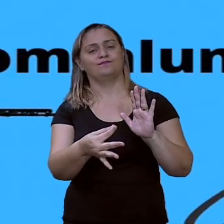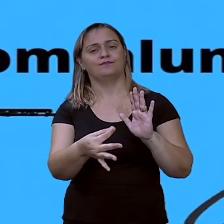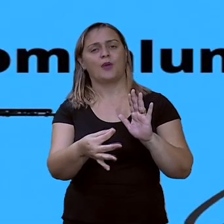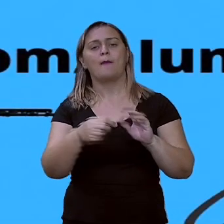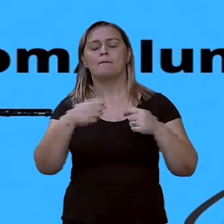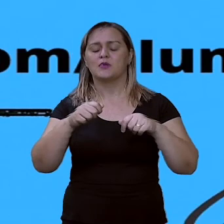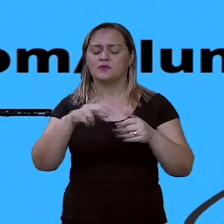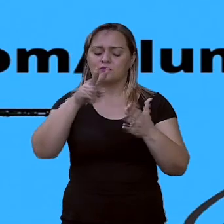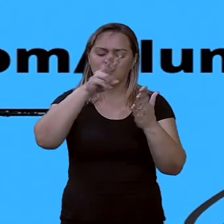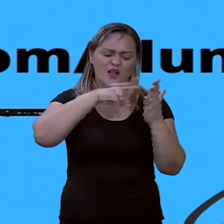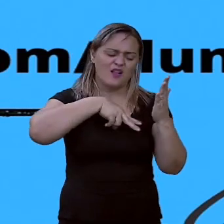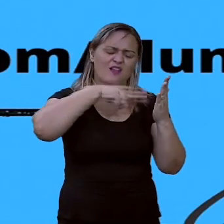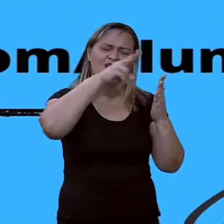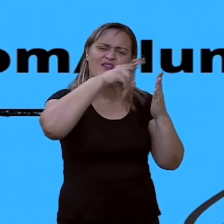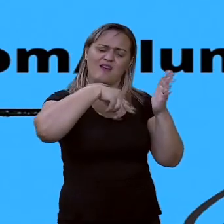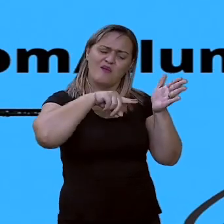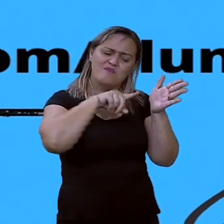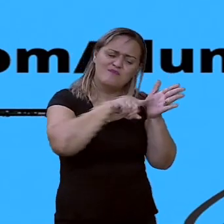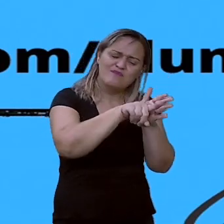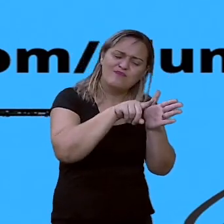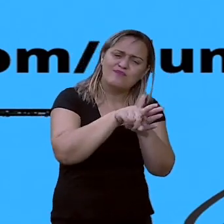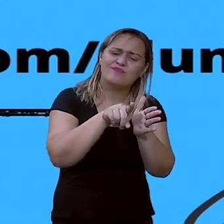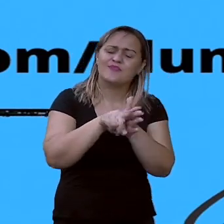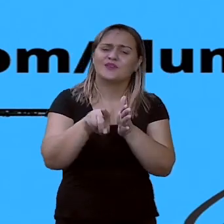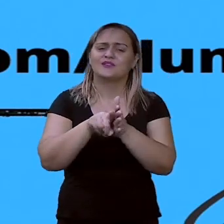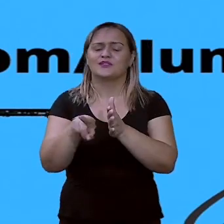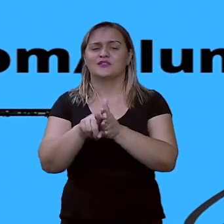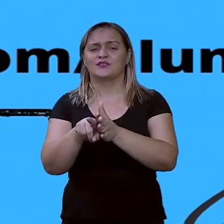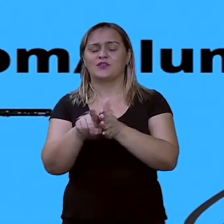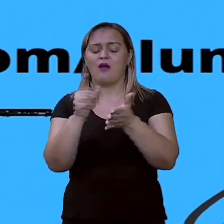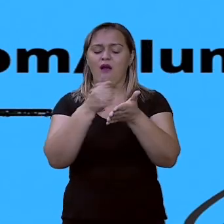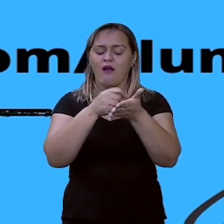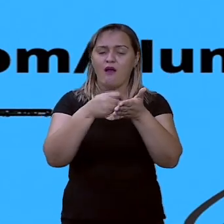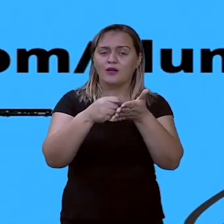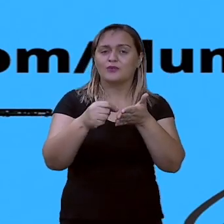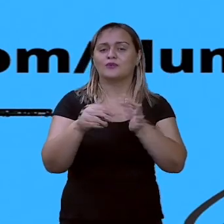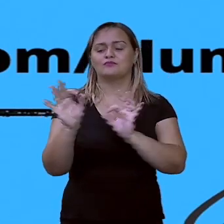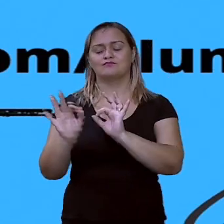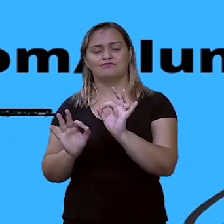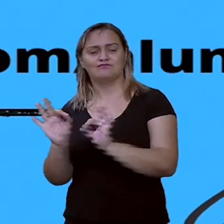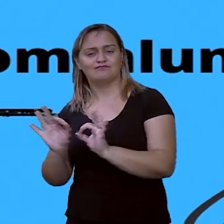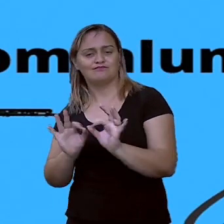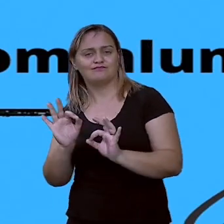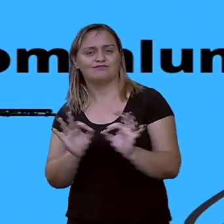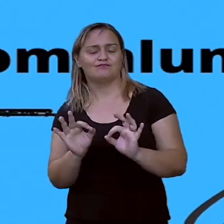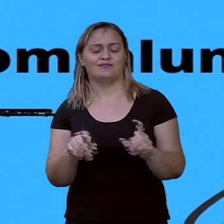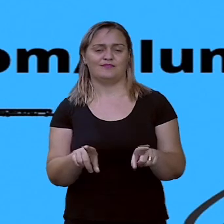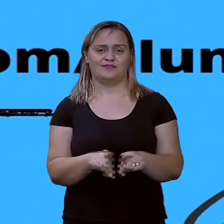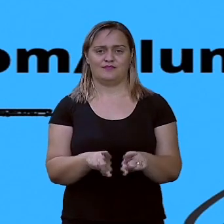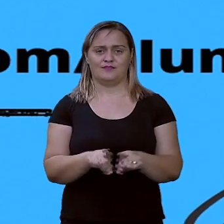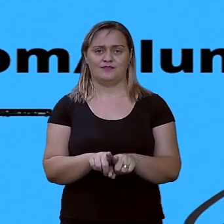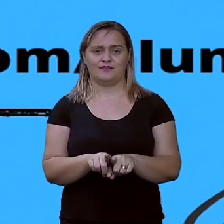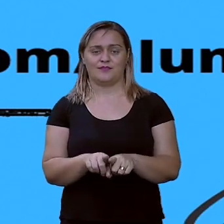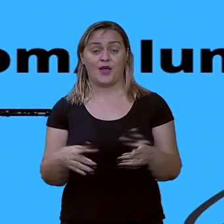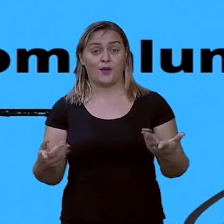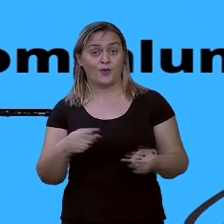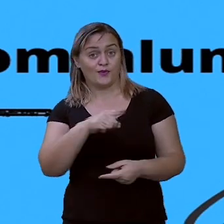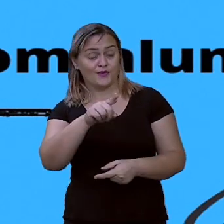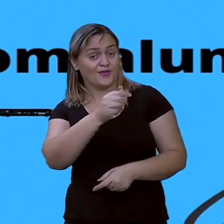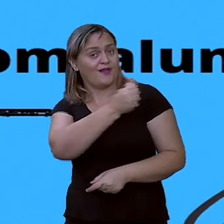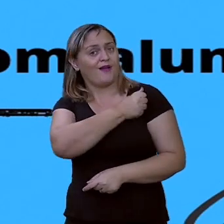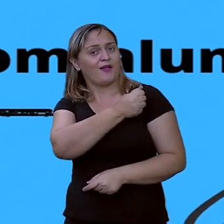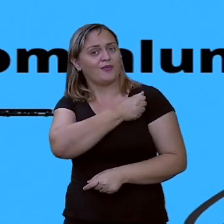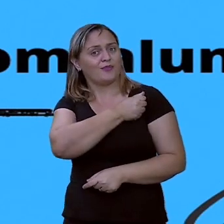leia, pesquise, anote e planeje. E agora é com vocês, estudantes. Acessem a plataforma